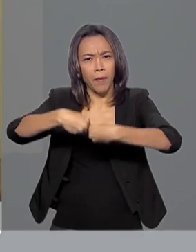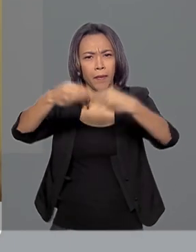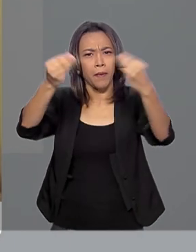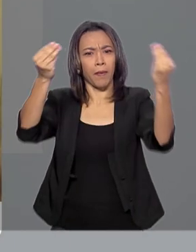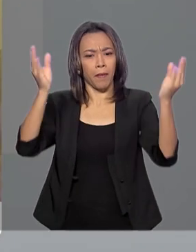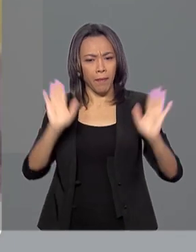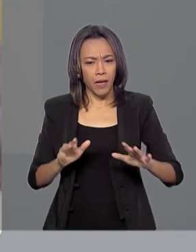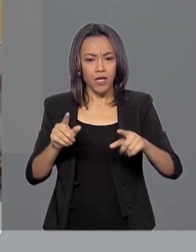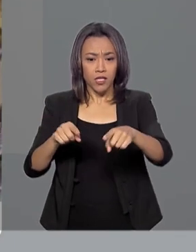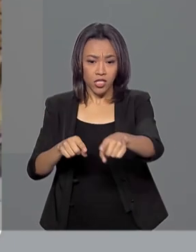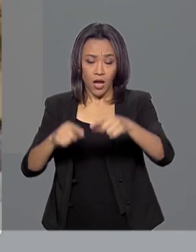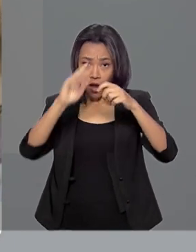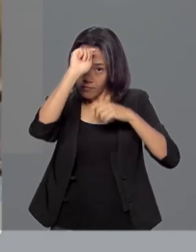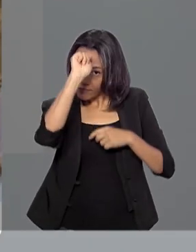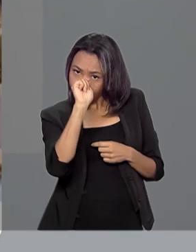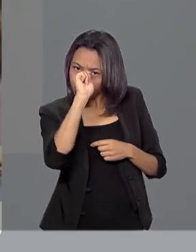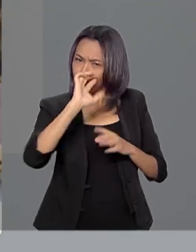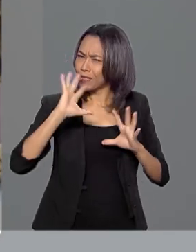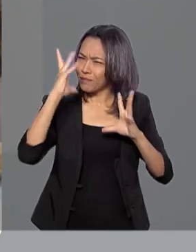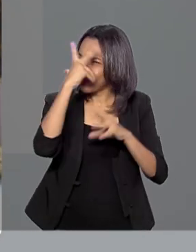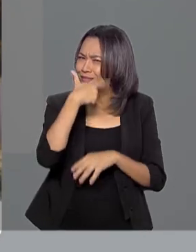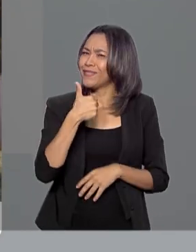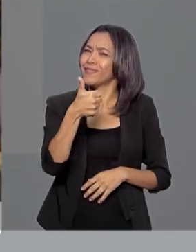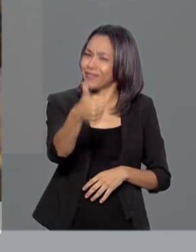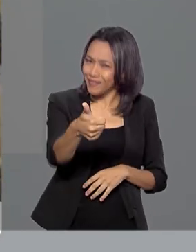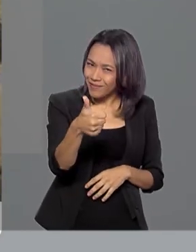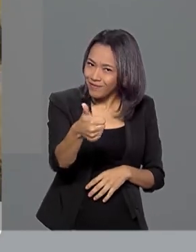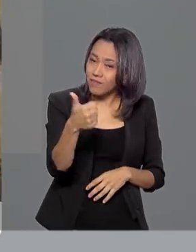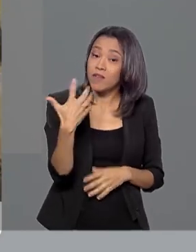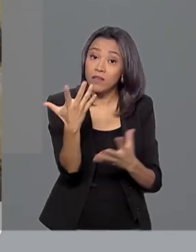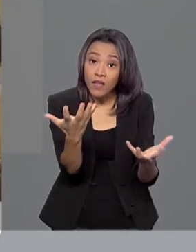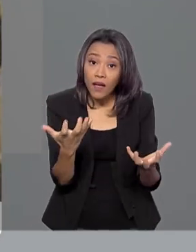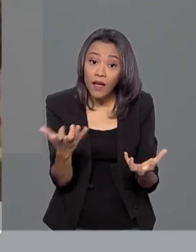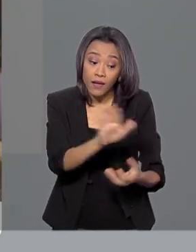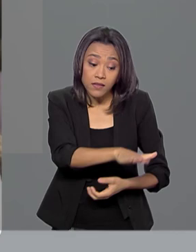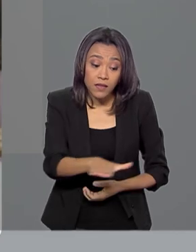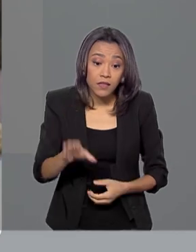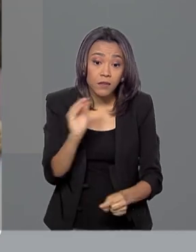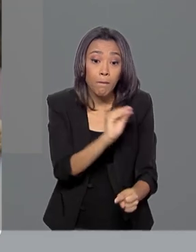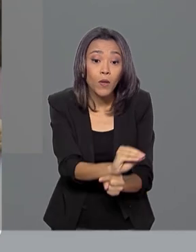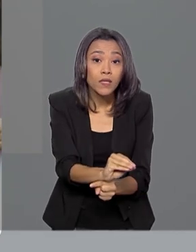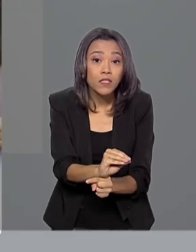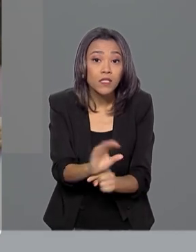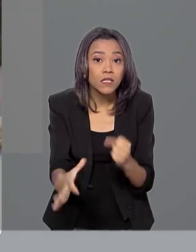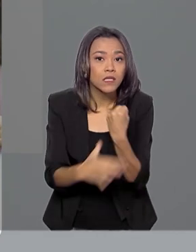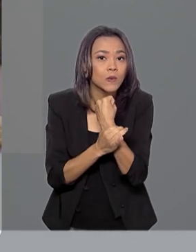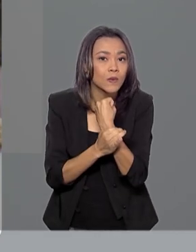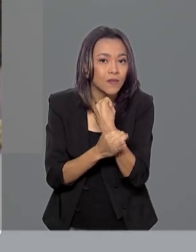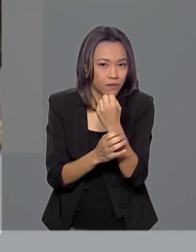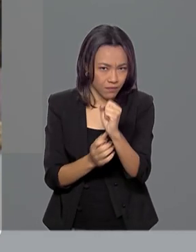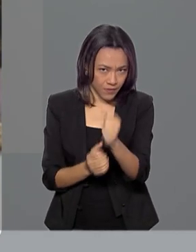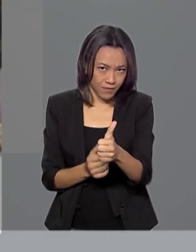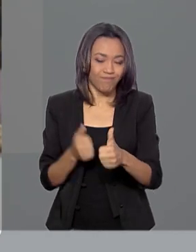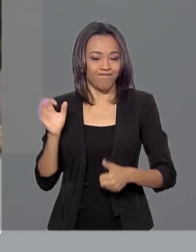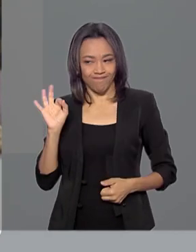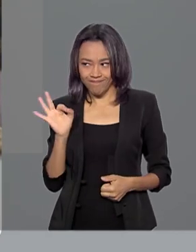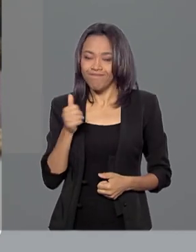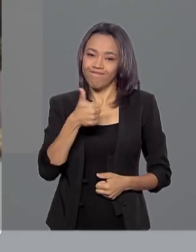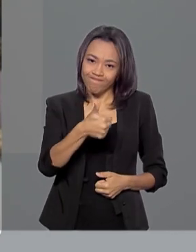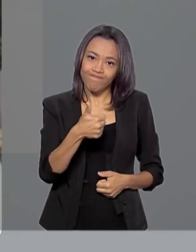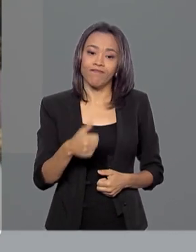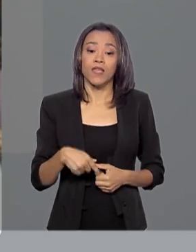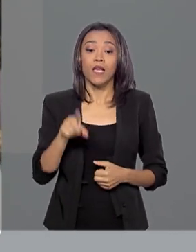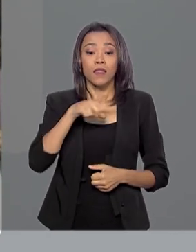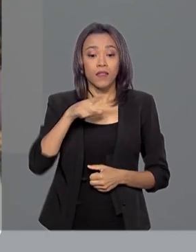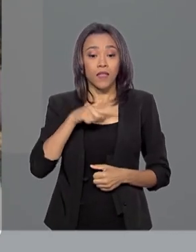a viseira, tá aqui, ó. Tá super bonito, mas o que a gente quer mesmo é criança protegida. É isso, Tiago? Isso mesmo. Criança protegida. Ah, o Conselho